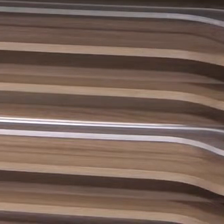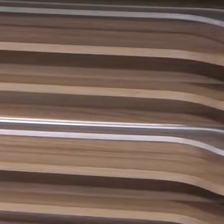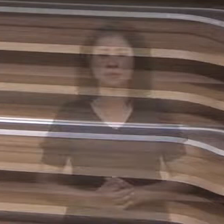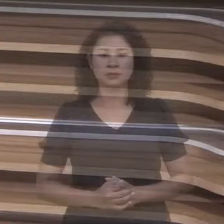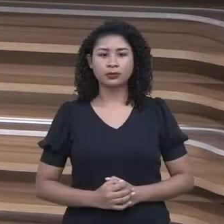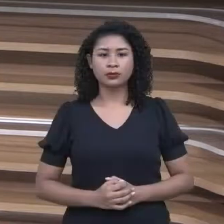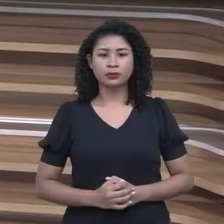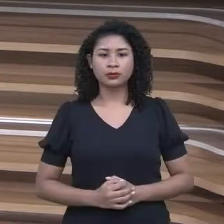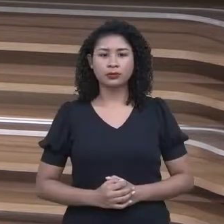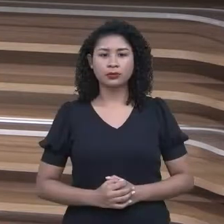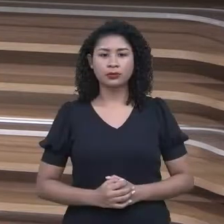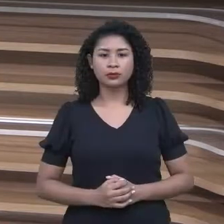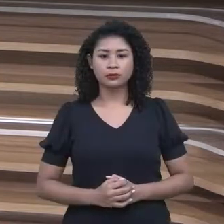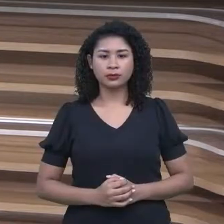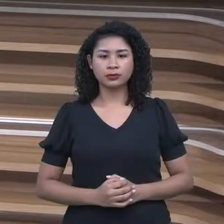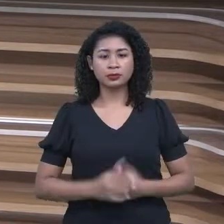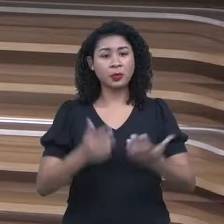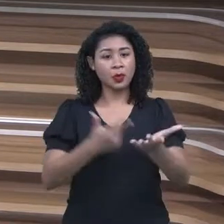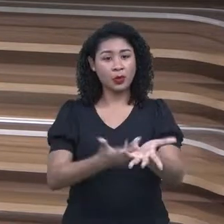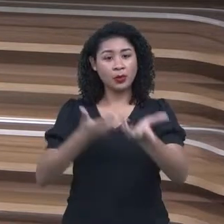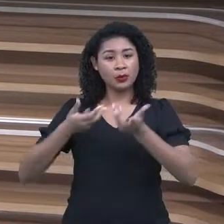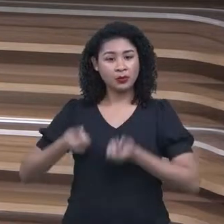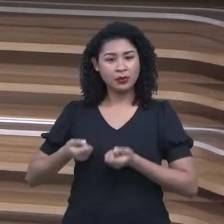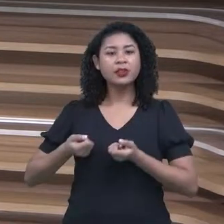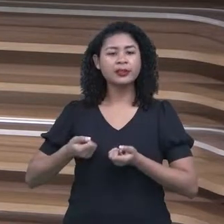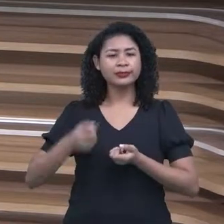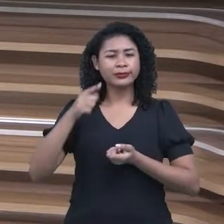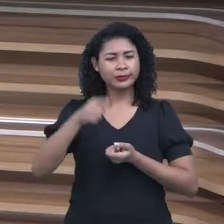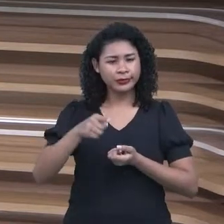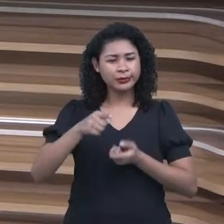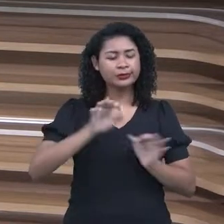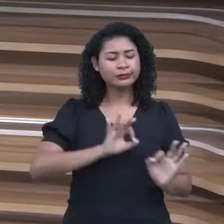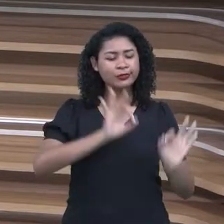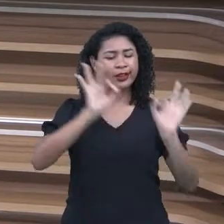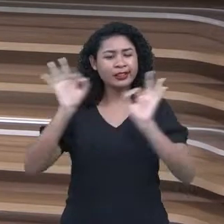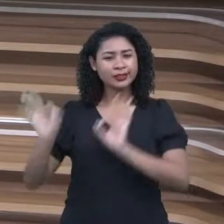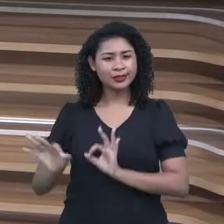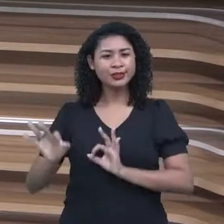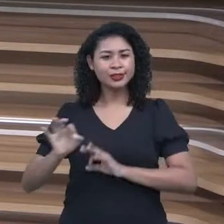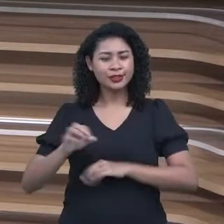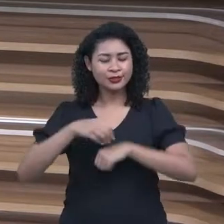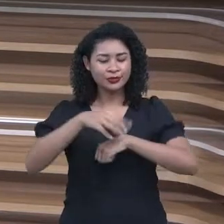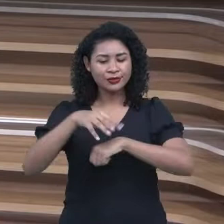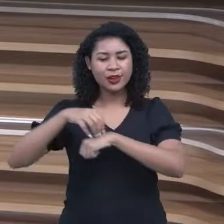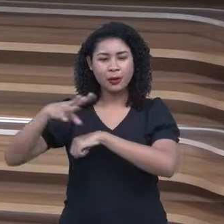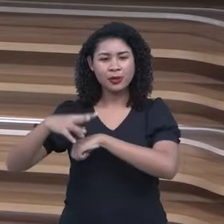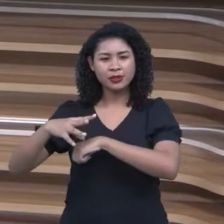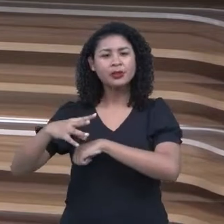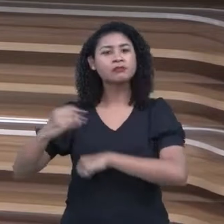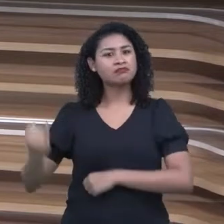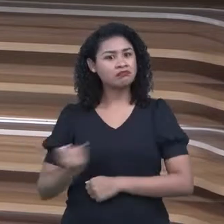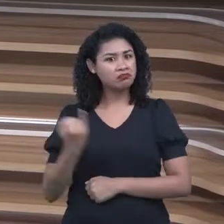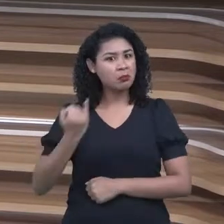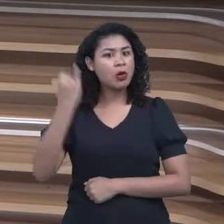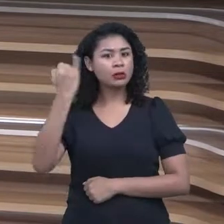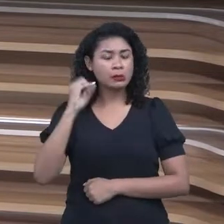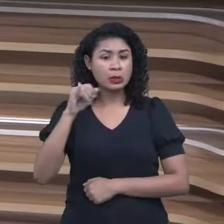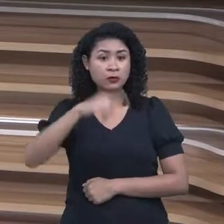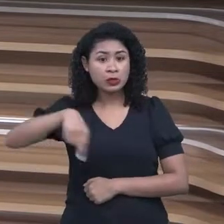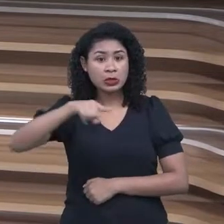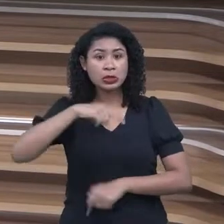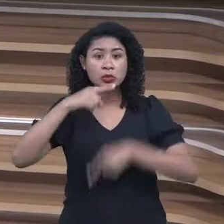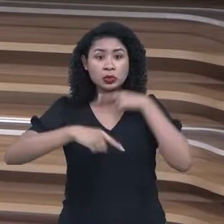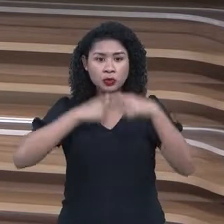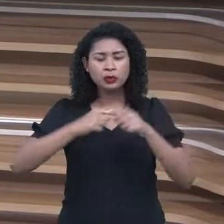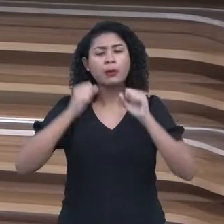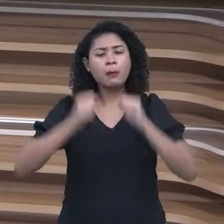te convido a acompanhar com a professora Lúcia dicas valiosas e importantes e se você tiver alguma dúvida, pode mandar no nosso